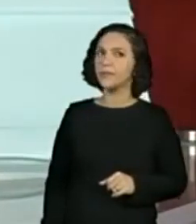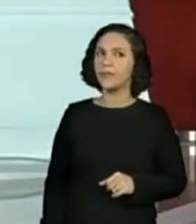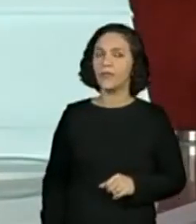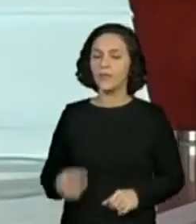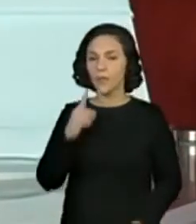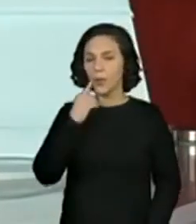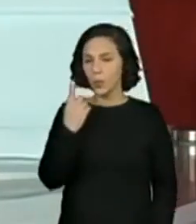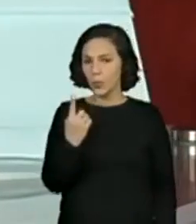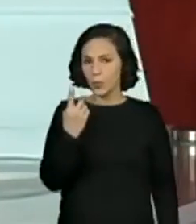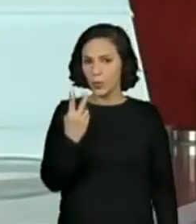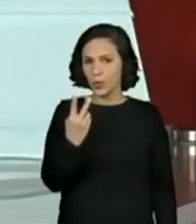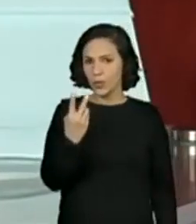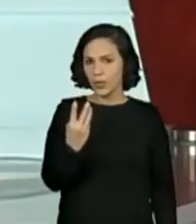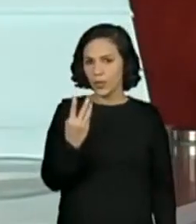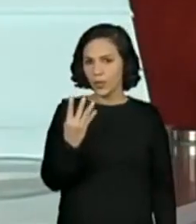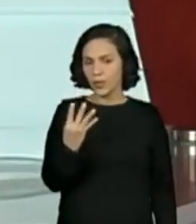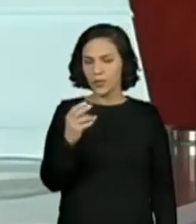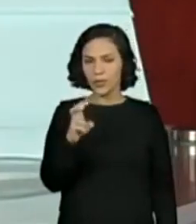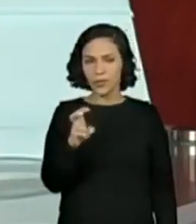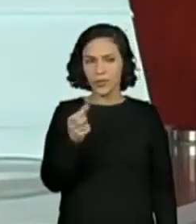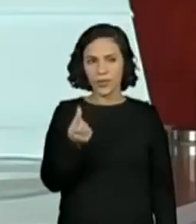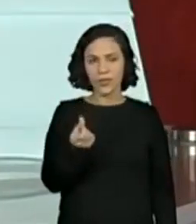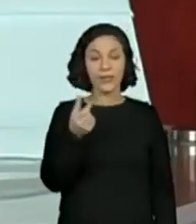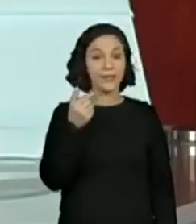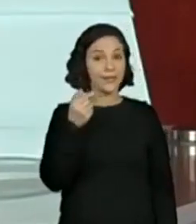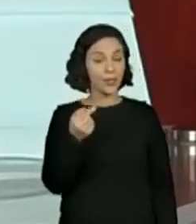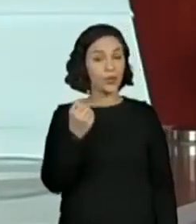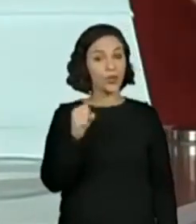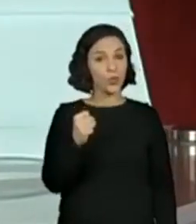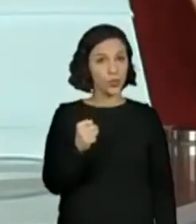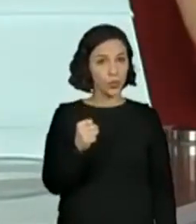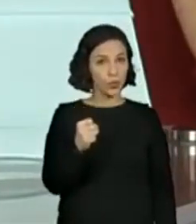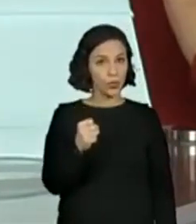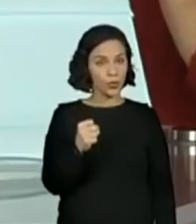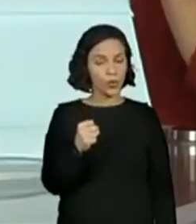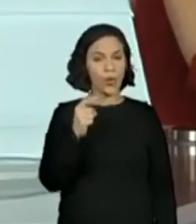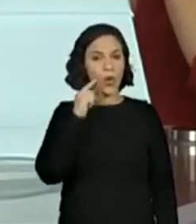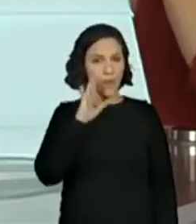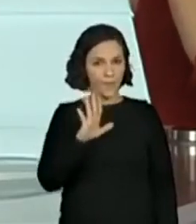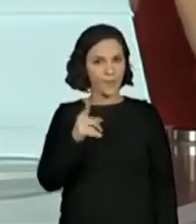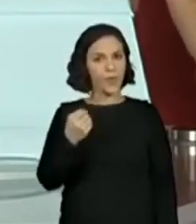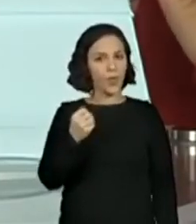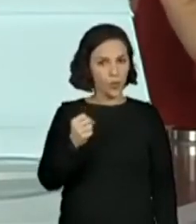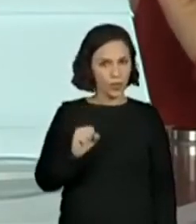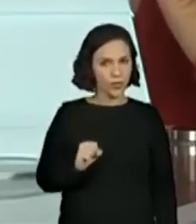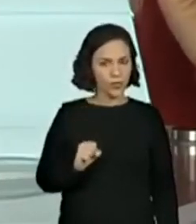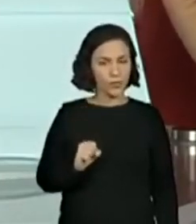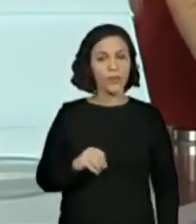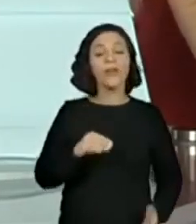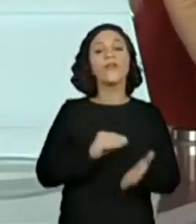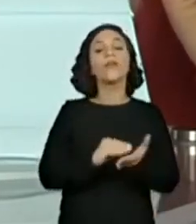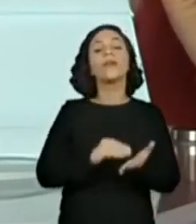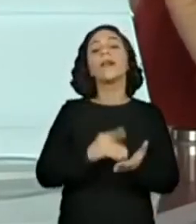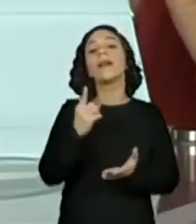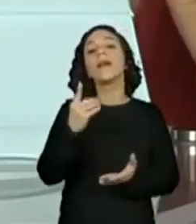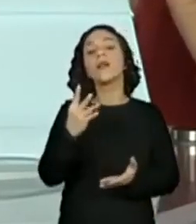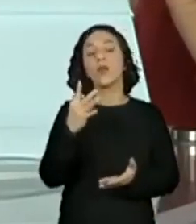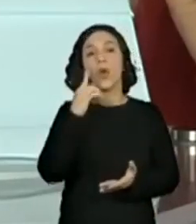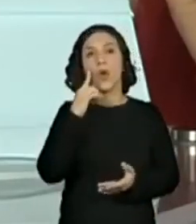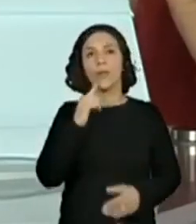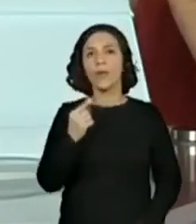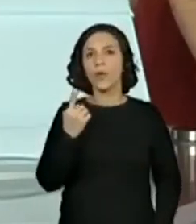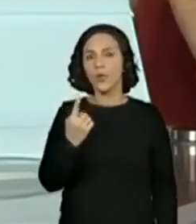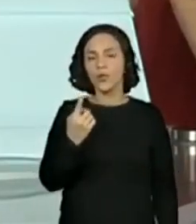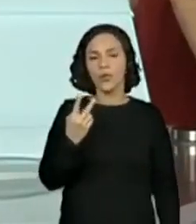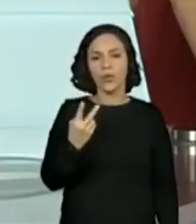1, 2, 3, 4, 5, 6, 7 e 8. Então, eu tenho 8. Para chegar no 14, qual que é a diferença?